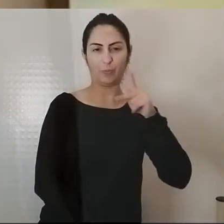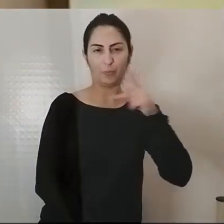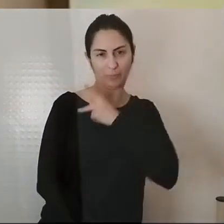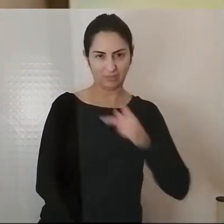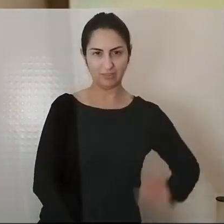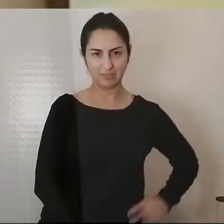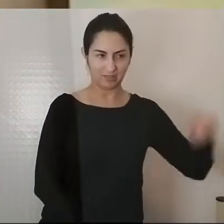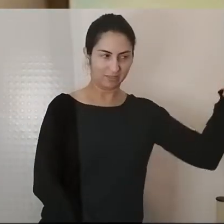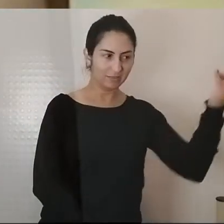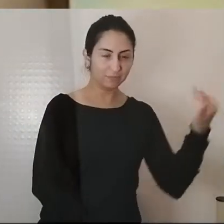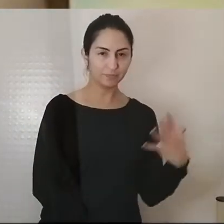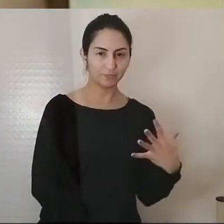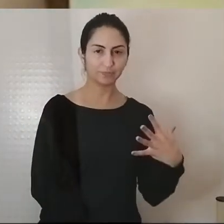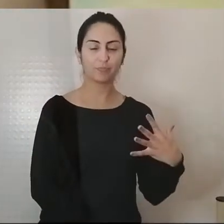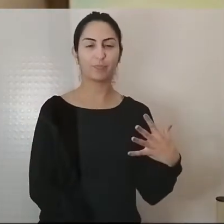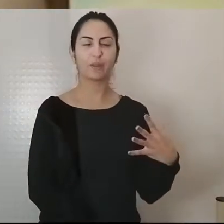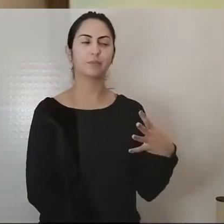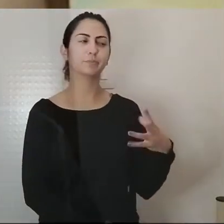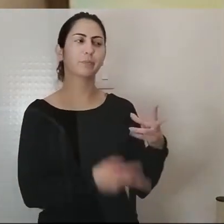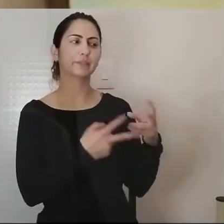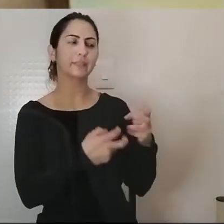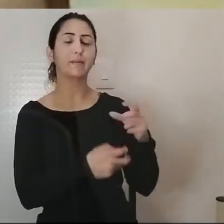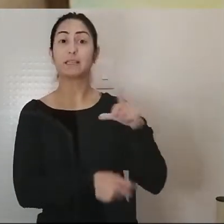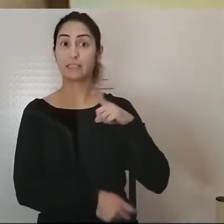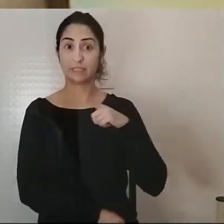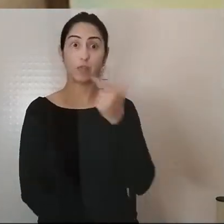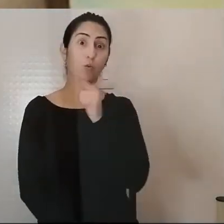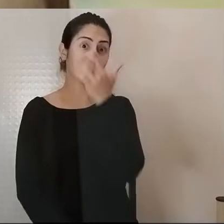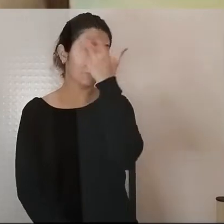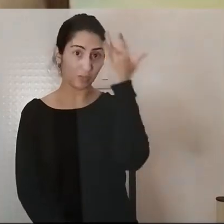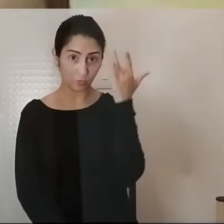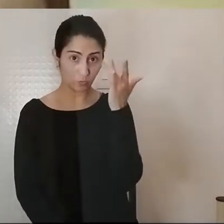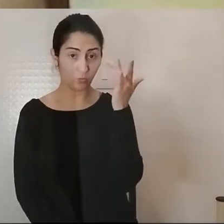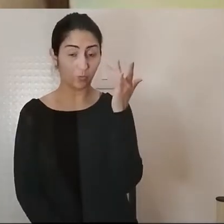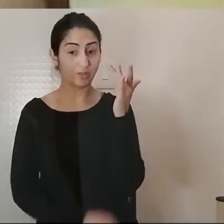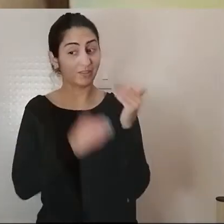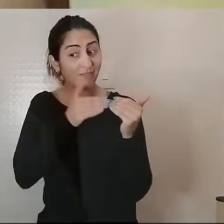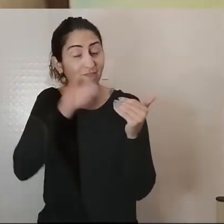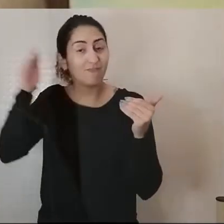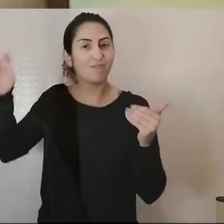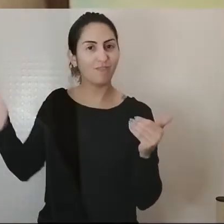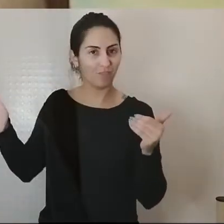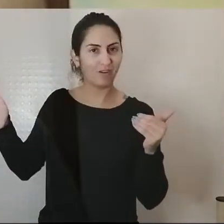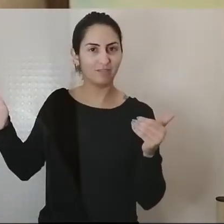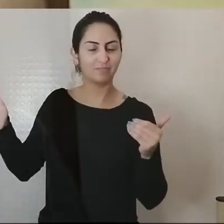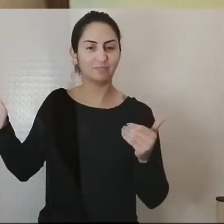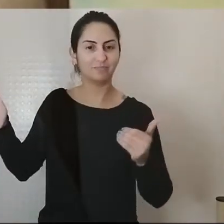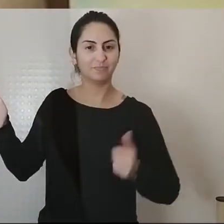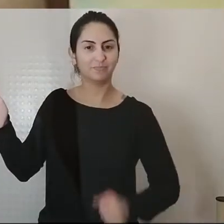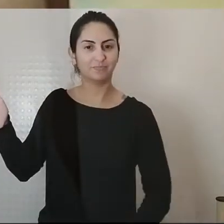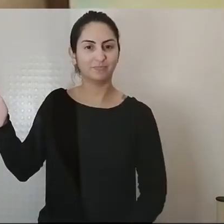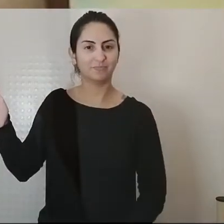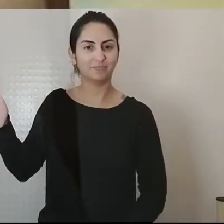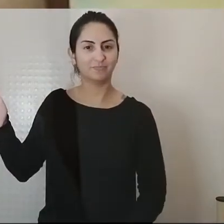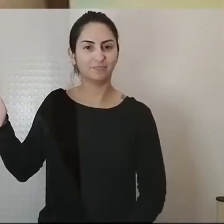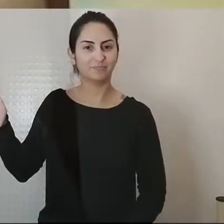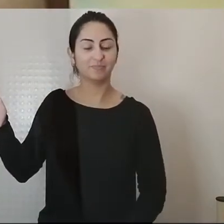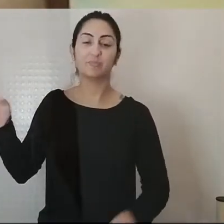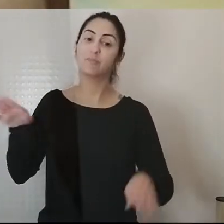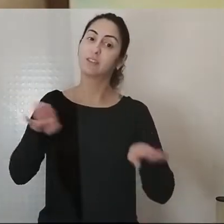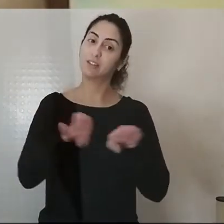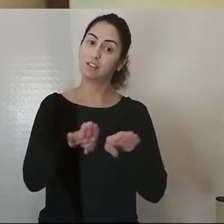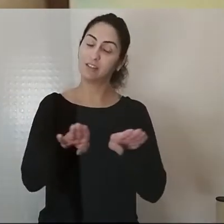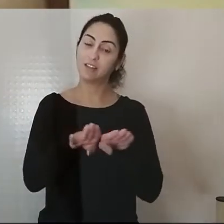presidente, que existem os inimigos que são de fora e as pessoas,